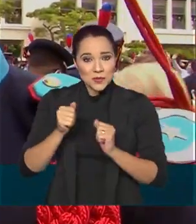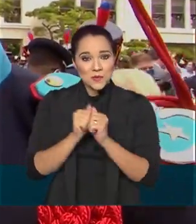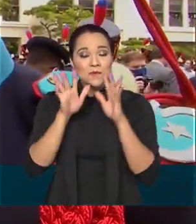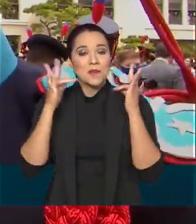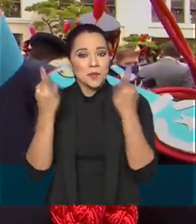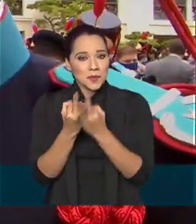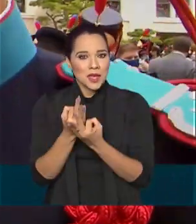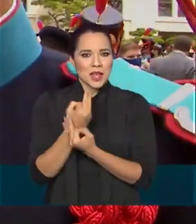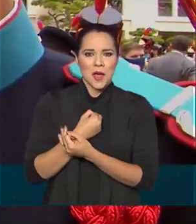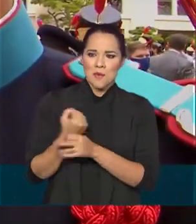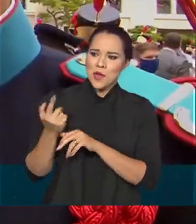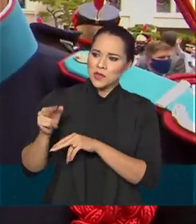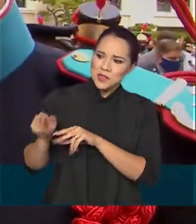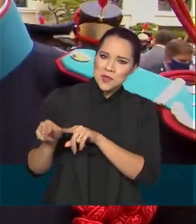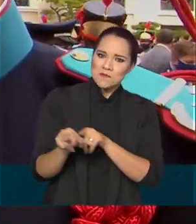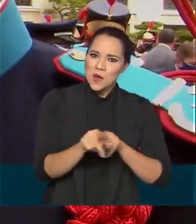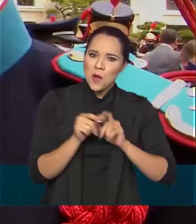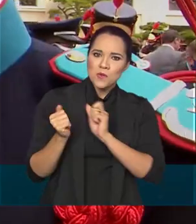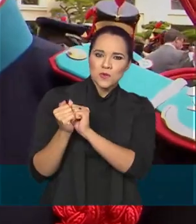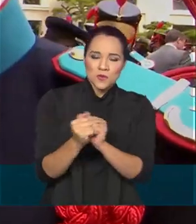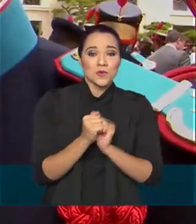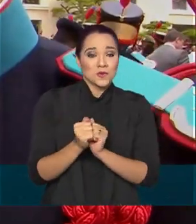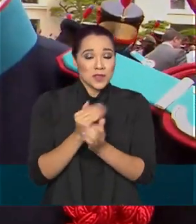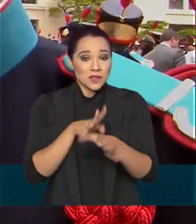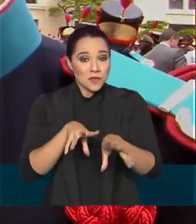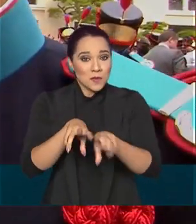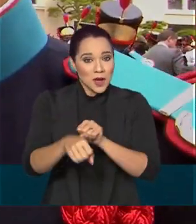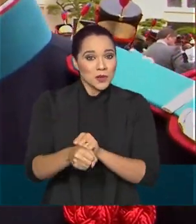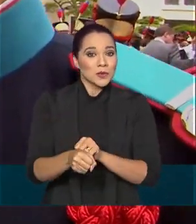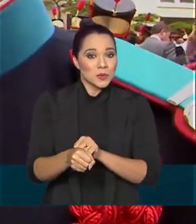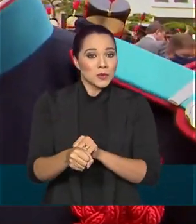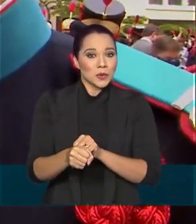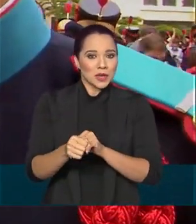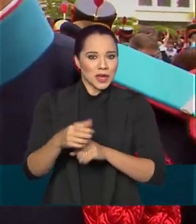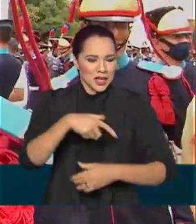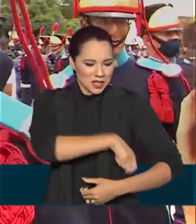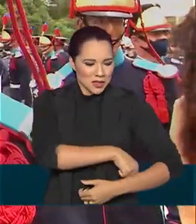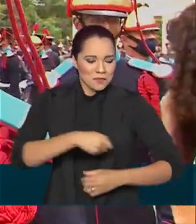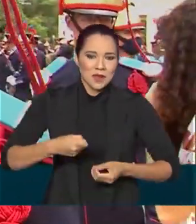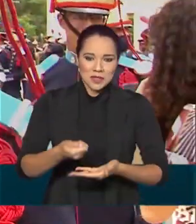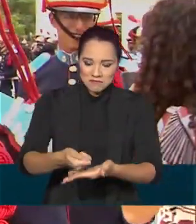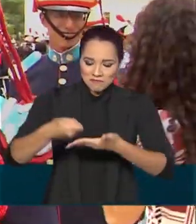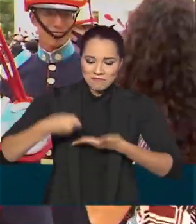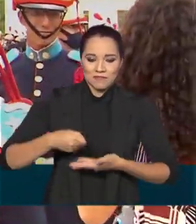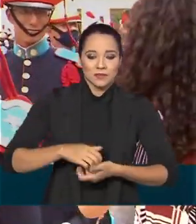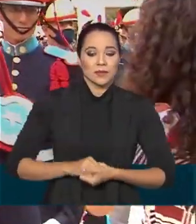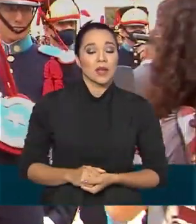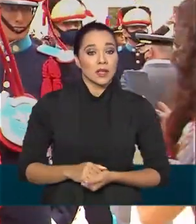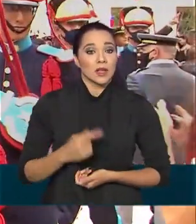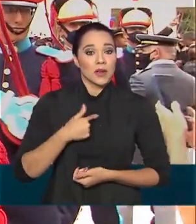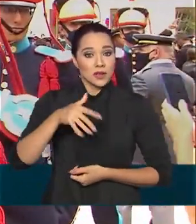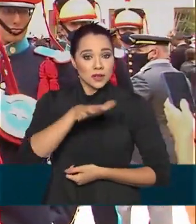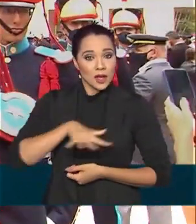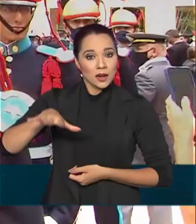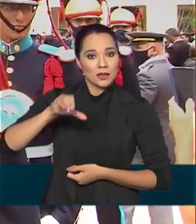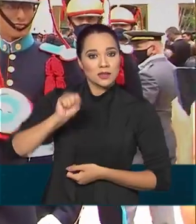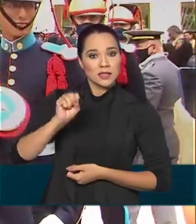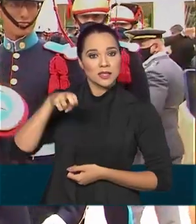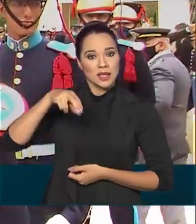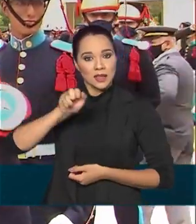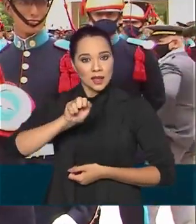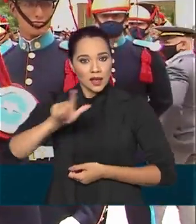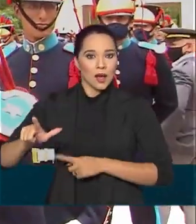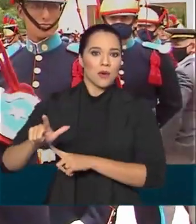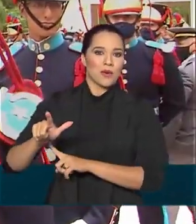de arma, poder estar umbriando nessa formatura e receber os espadinhos de caxias. Sou da República do Senegal, cheguei aqui e